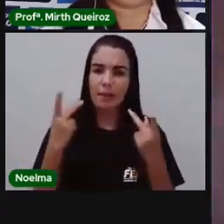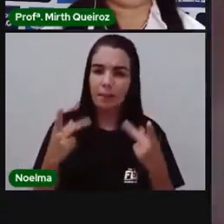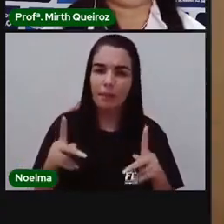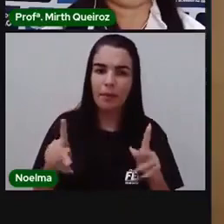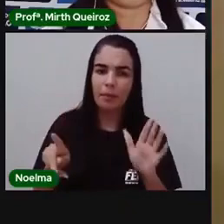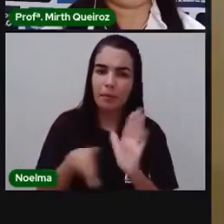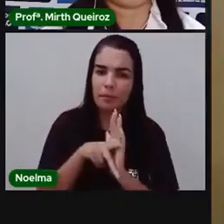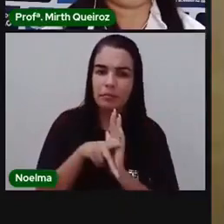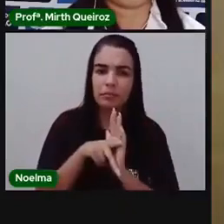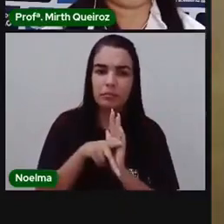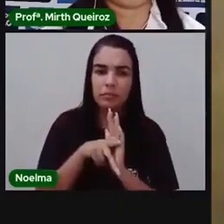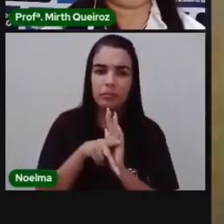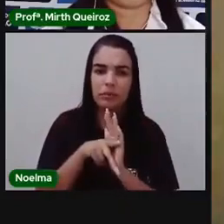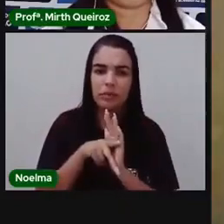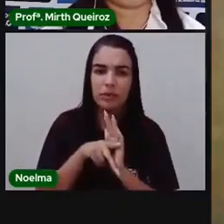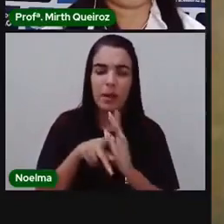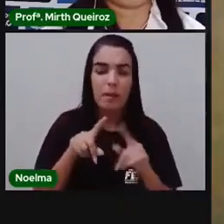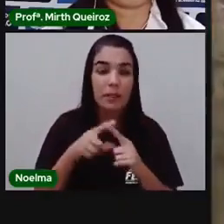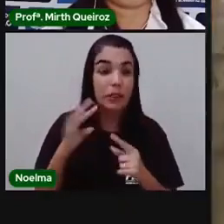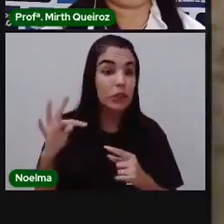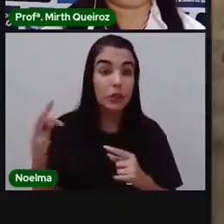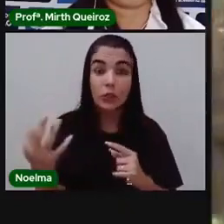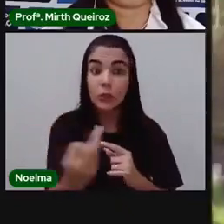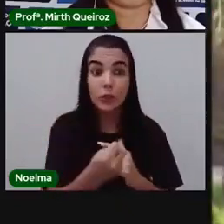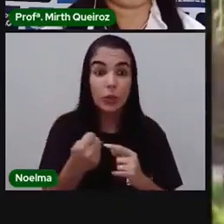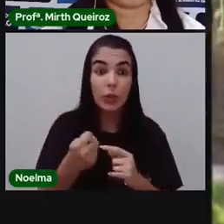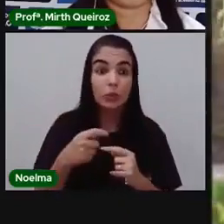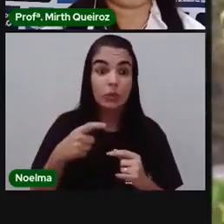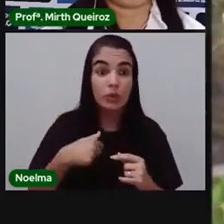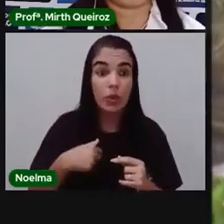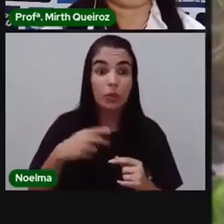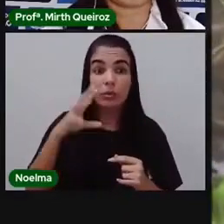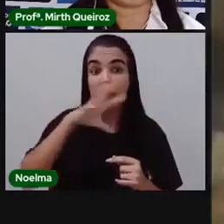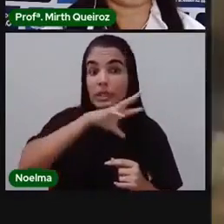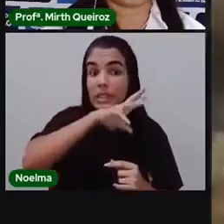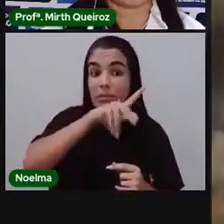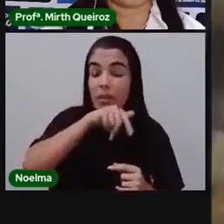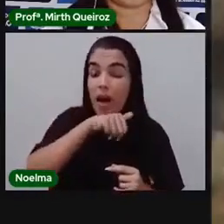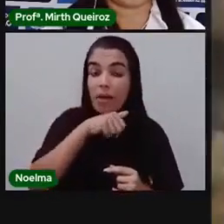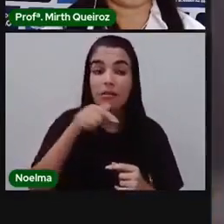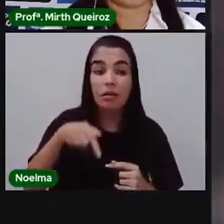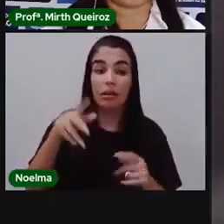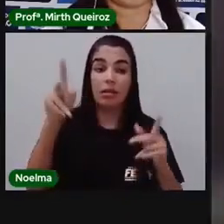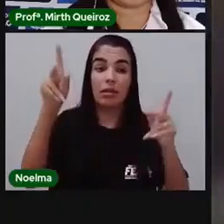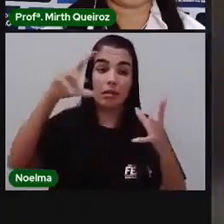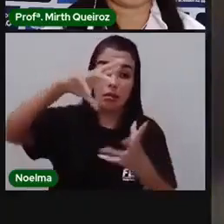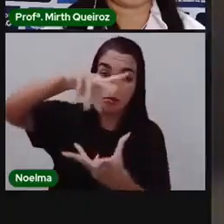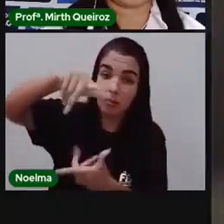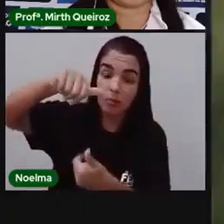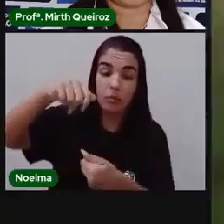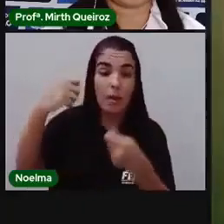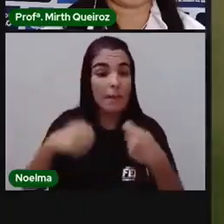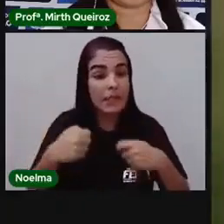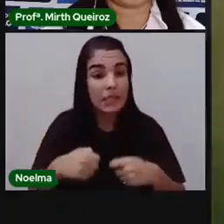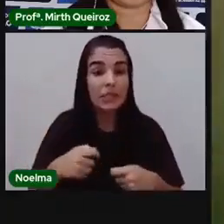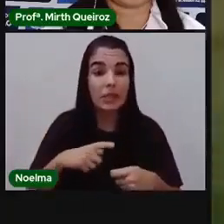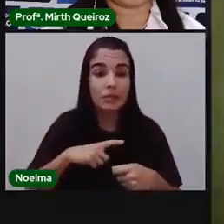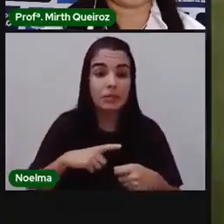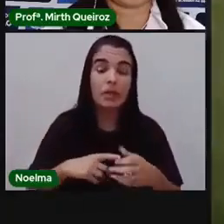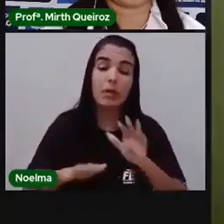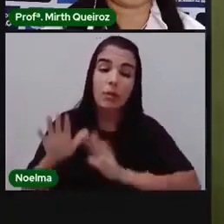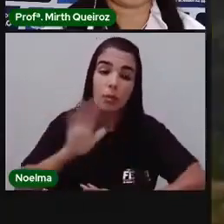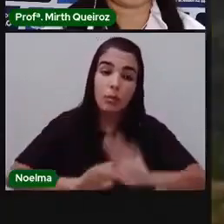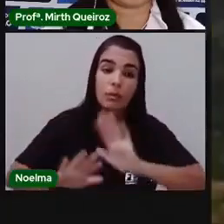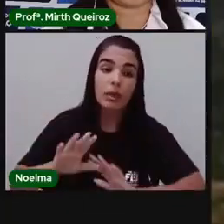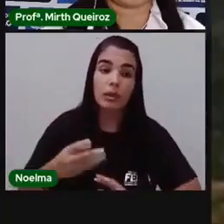Faz sentido. Somos todos animais deste planeta, todos capazes de crescimento, adaptação, evolução, todos